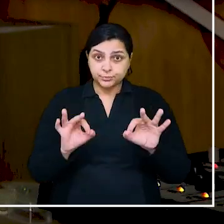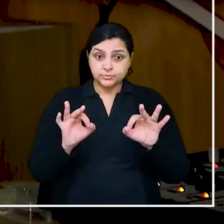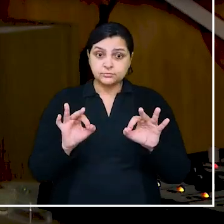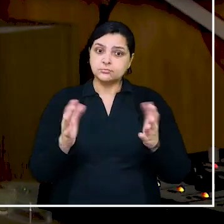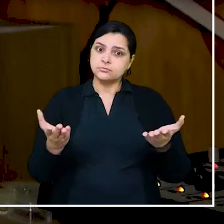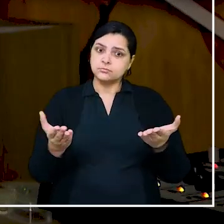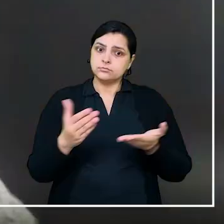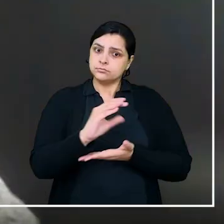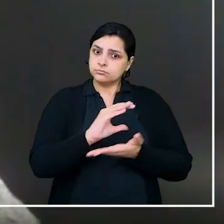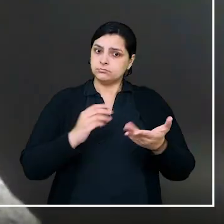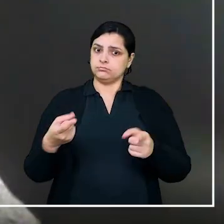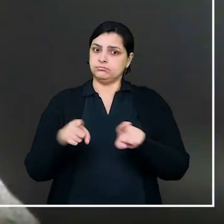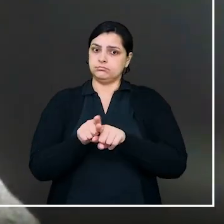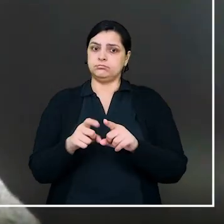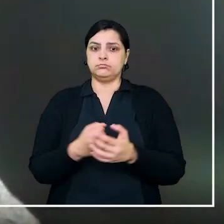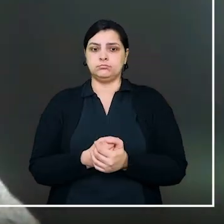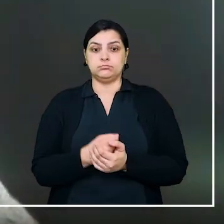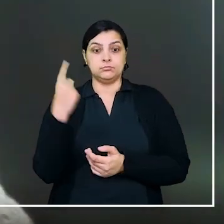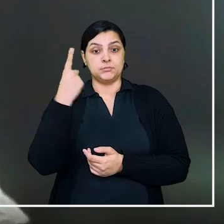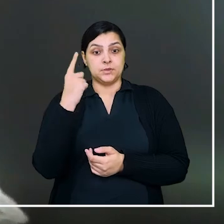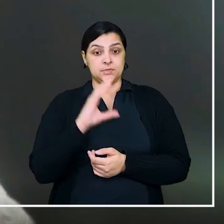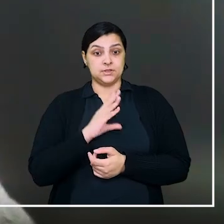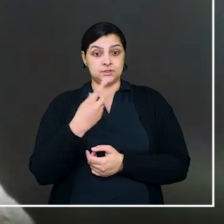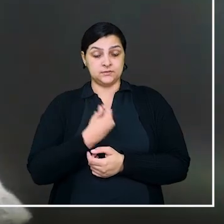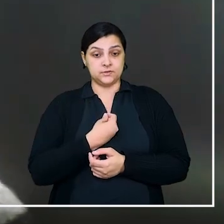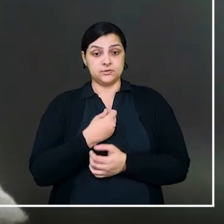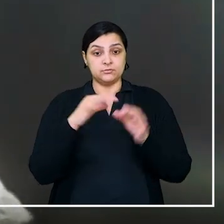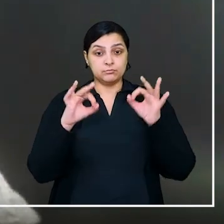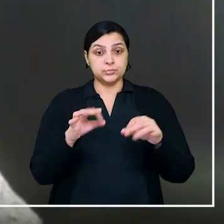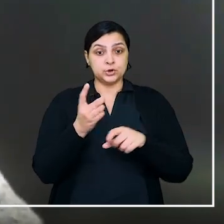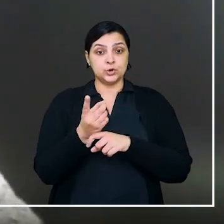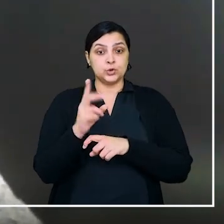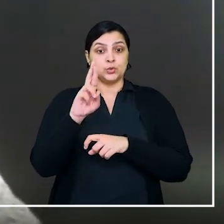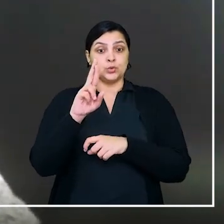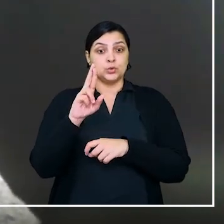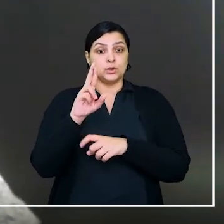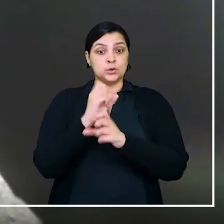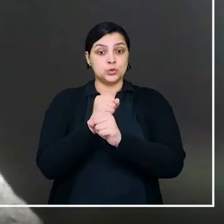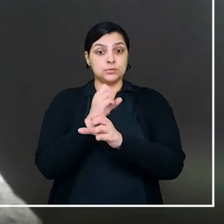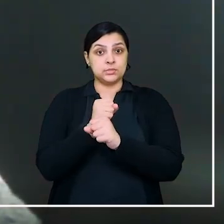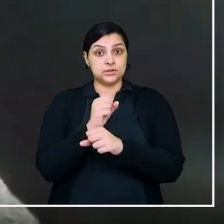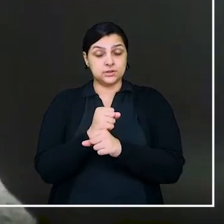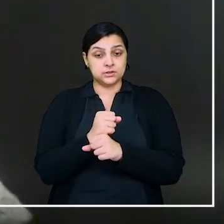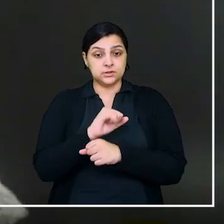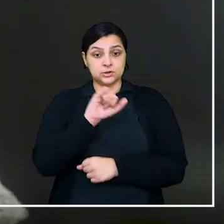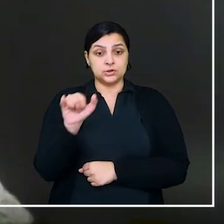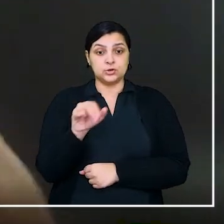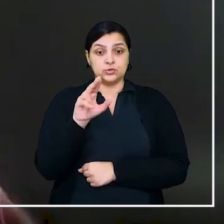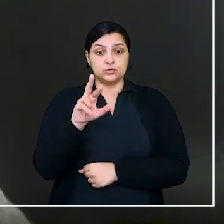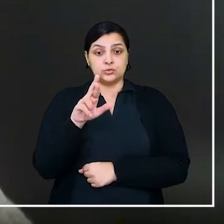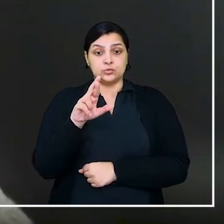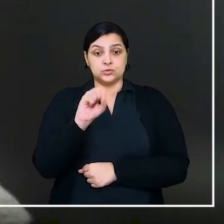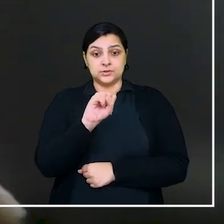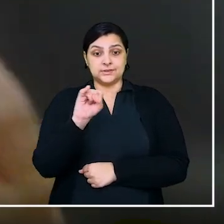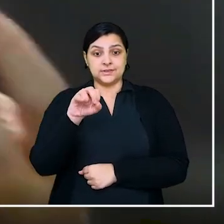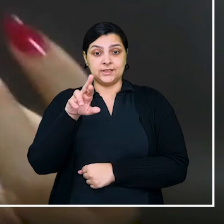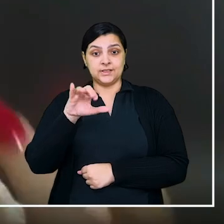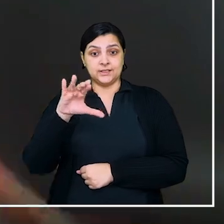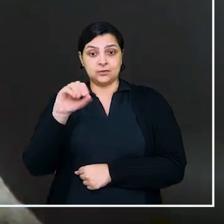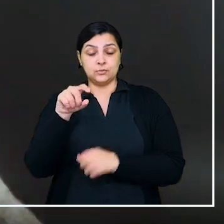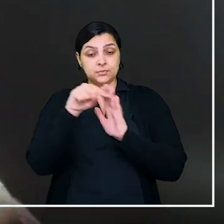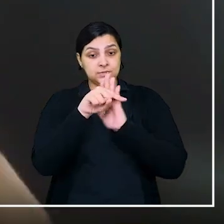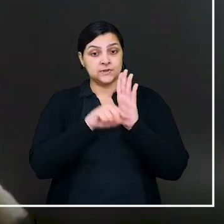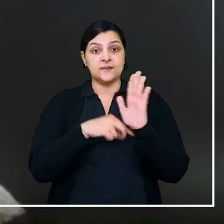que haja um olhar social. Primeira travesti no Brasil a se tornar doutora em contabilidade, Ju Círico é autora da